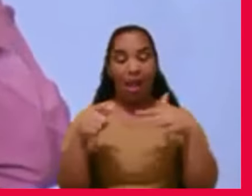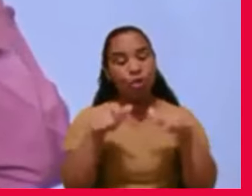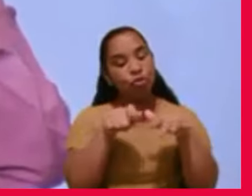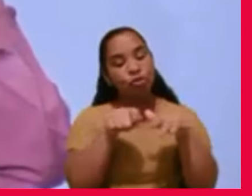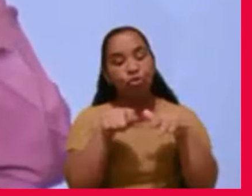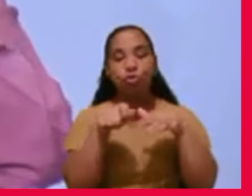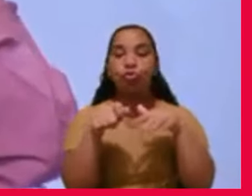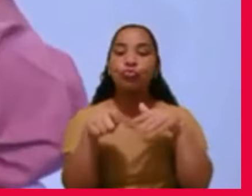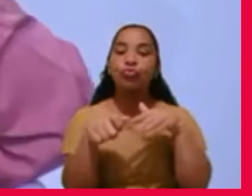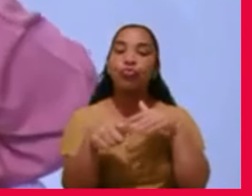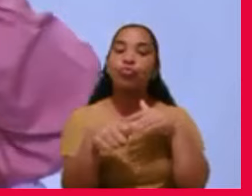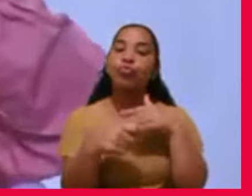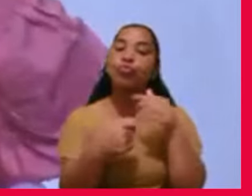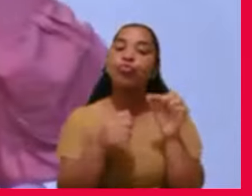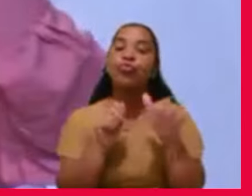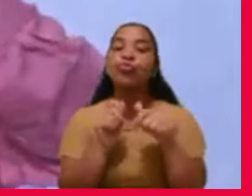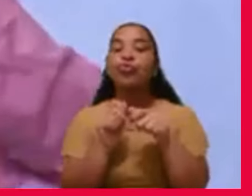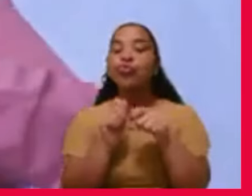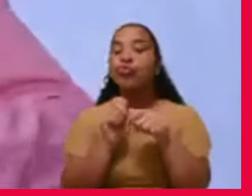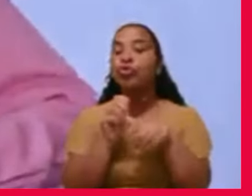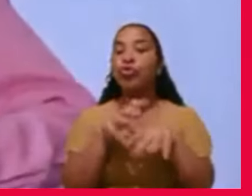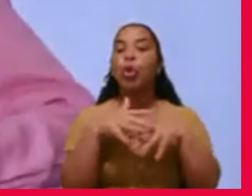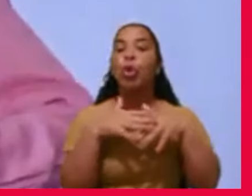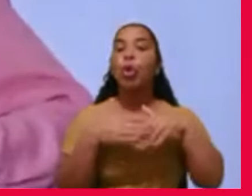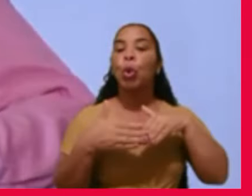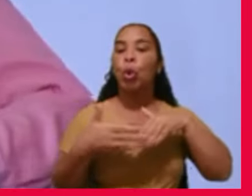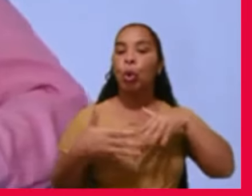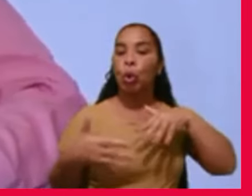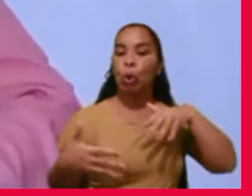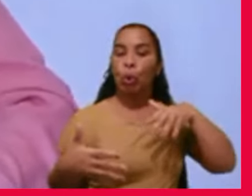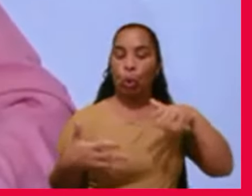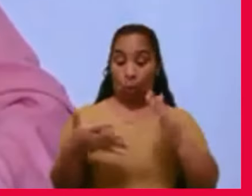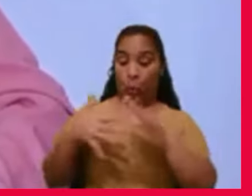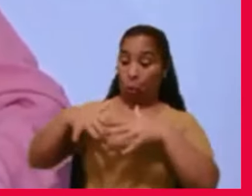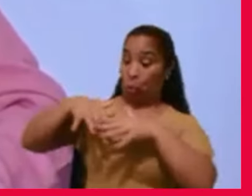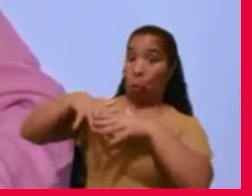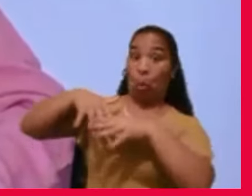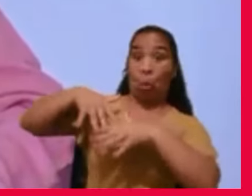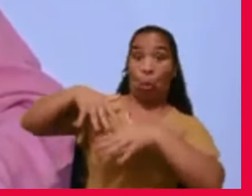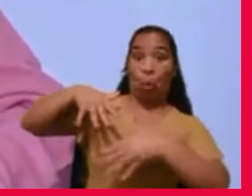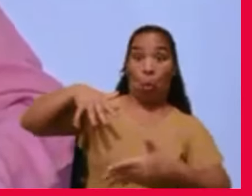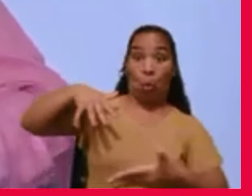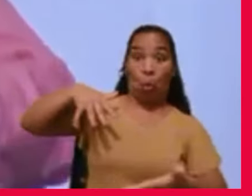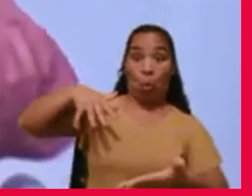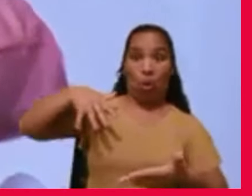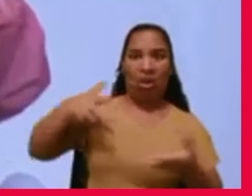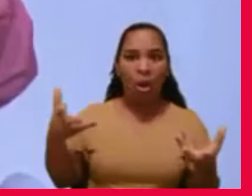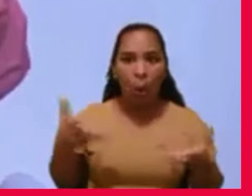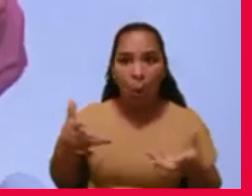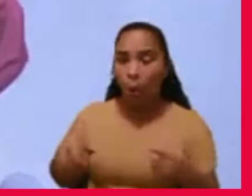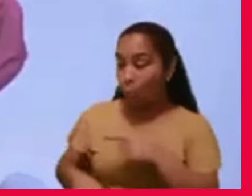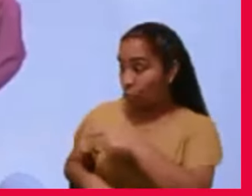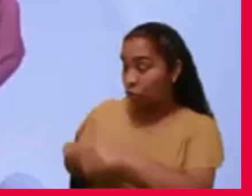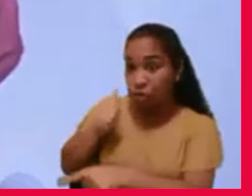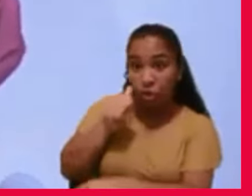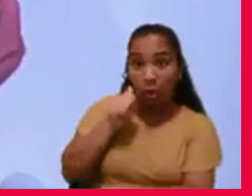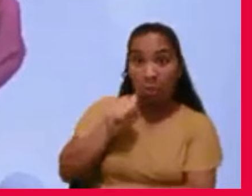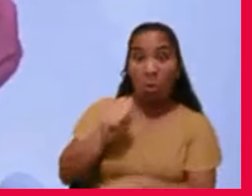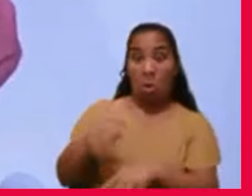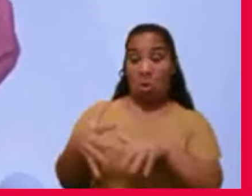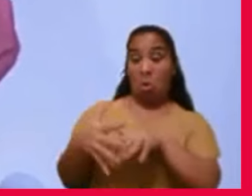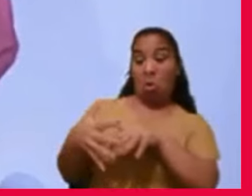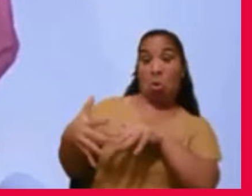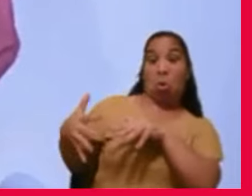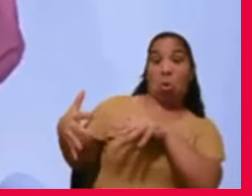20 centímetros de longas, a gente hoje fica perto de uma moça, tem que ter uma distância para a